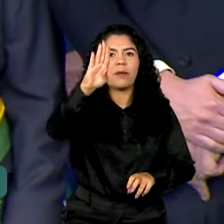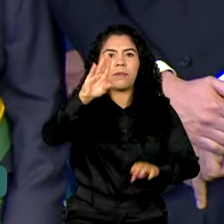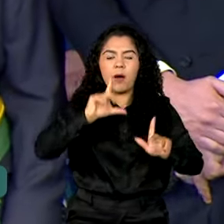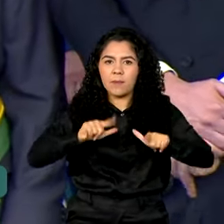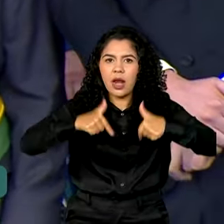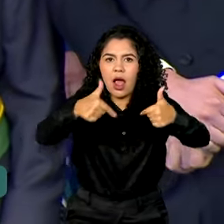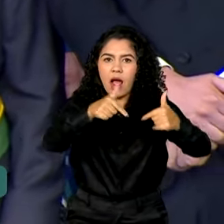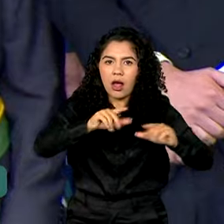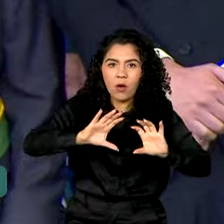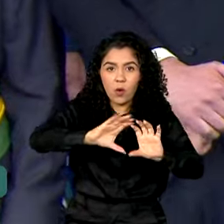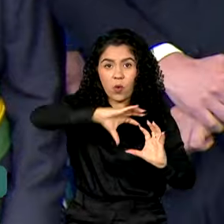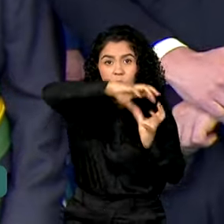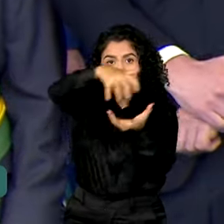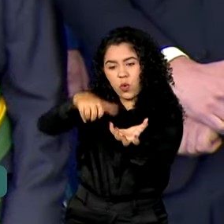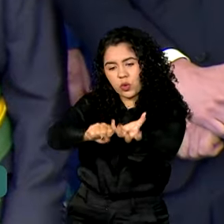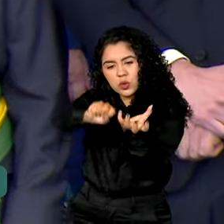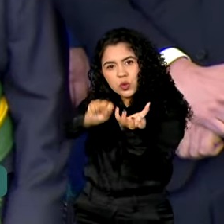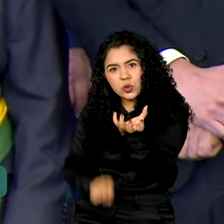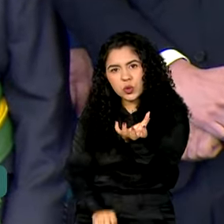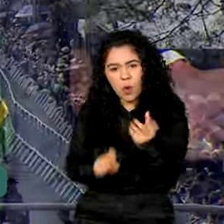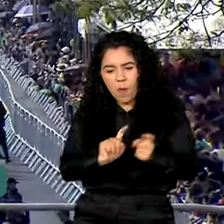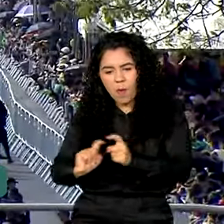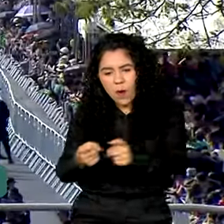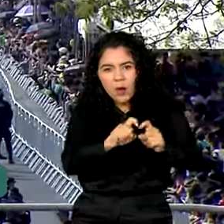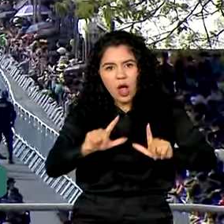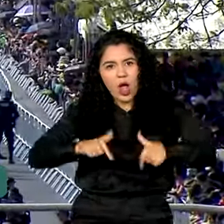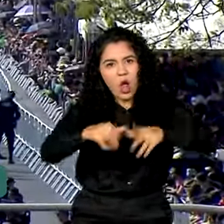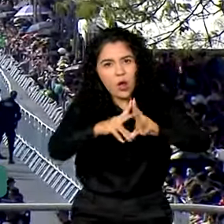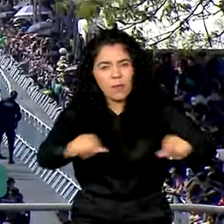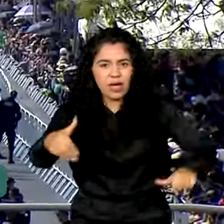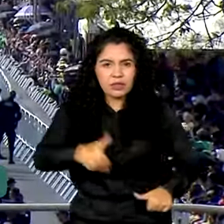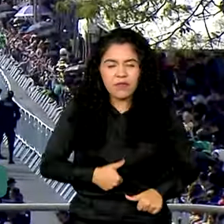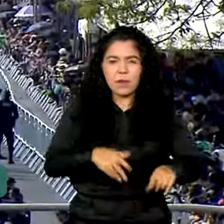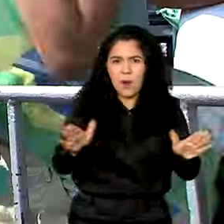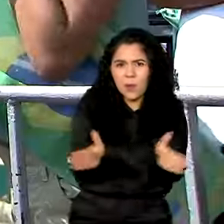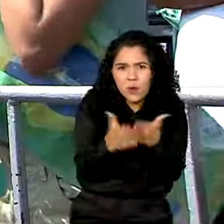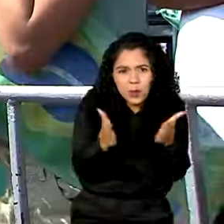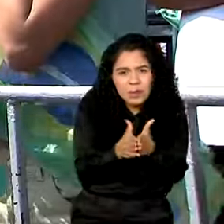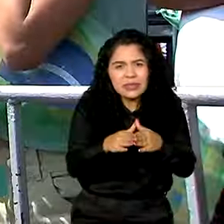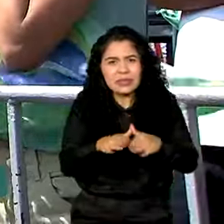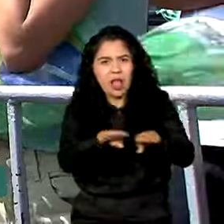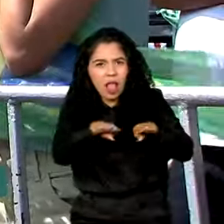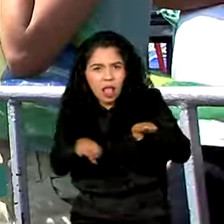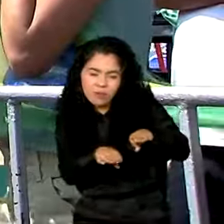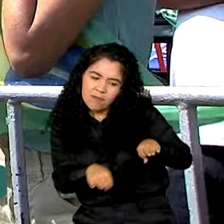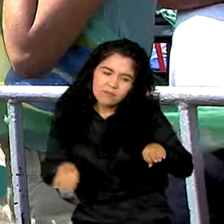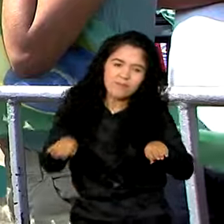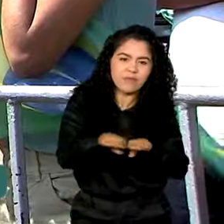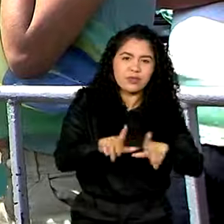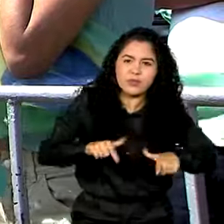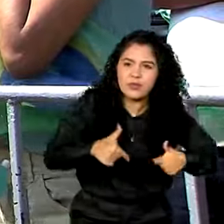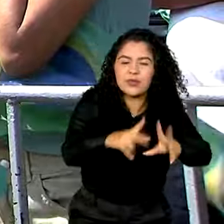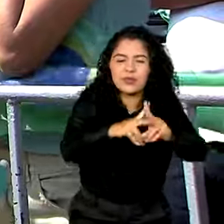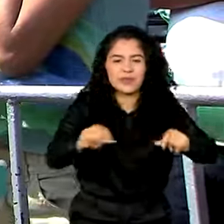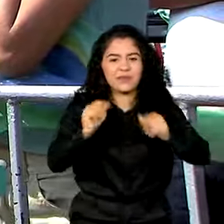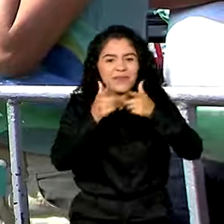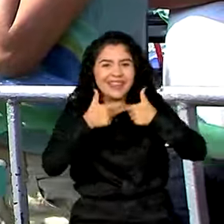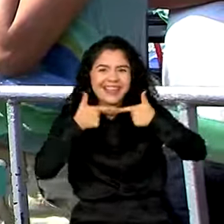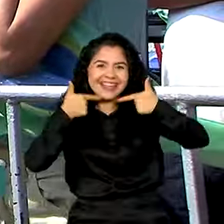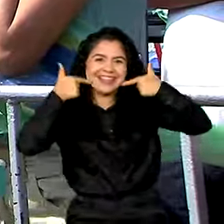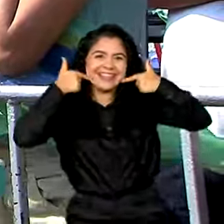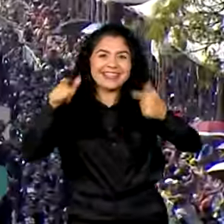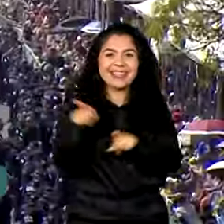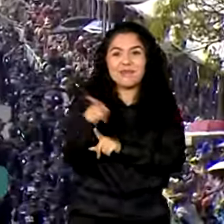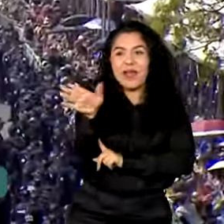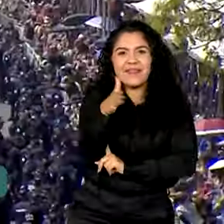sul global. Combate à fome, pobreza e desigualdade. Com um sorriso no rosto e bandeirinhas nas